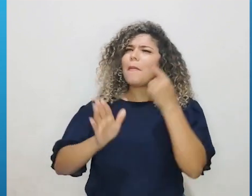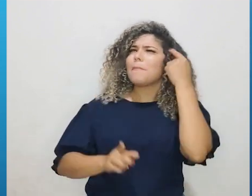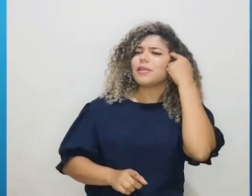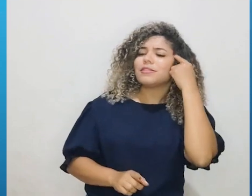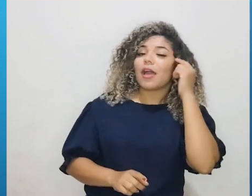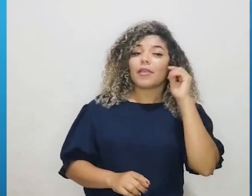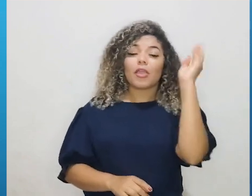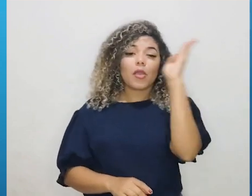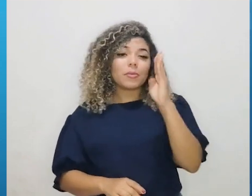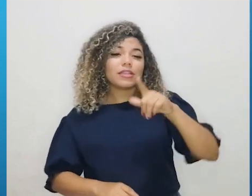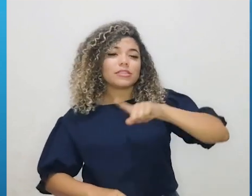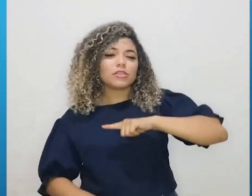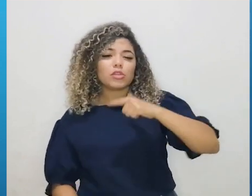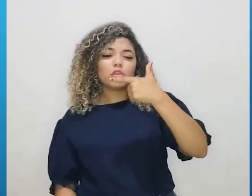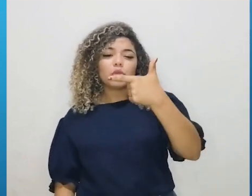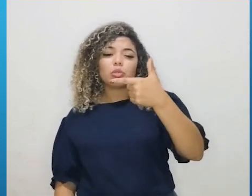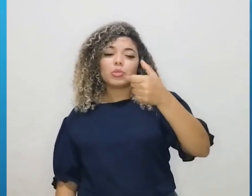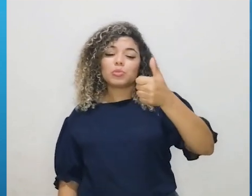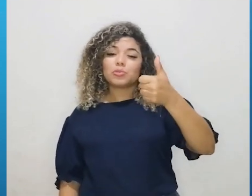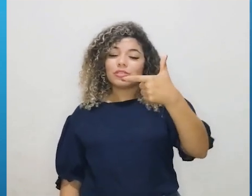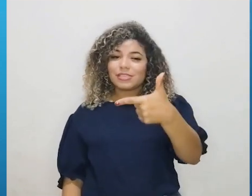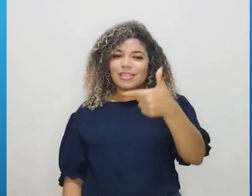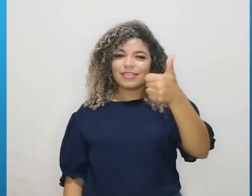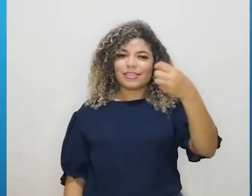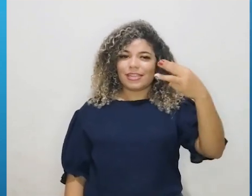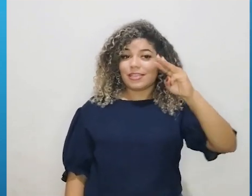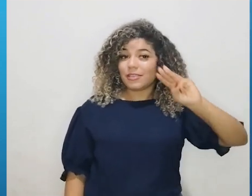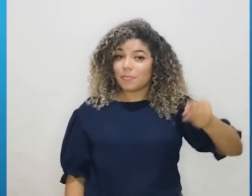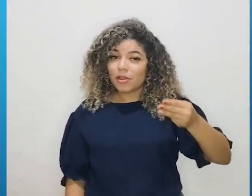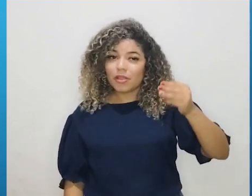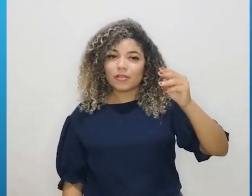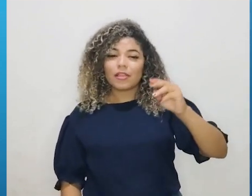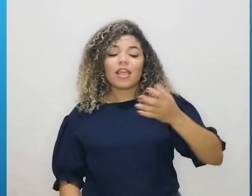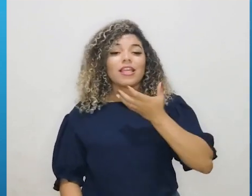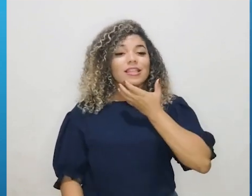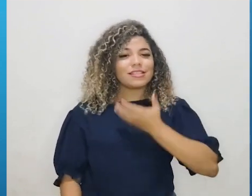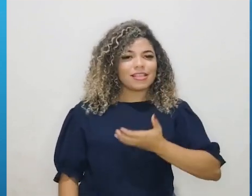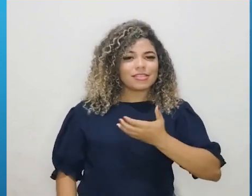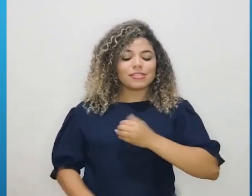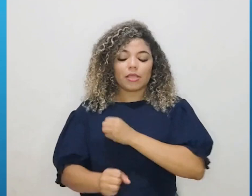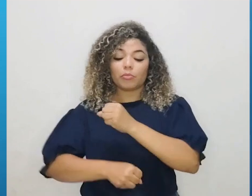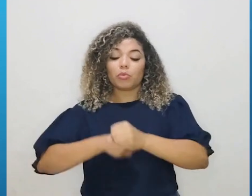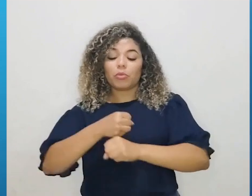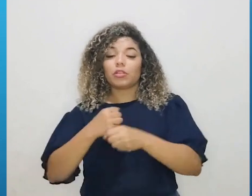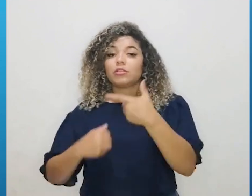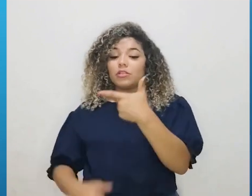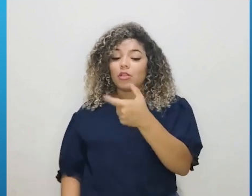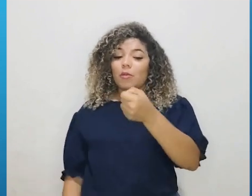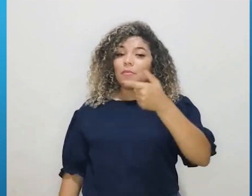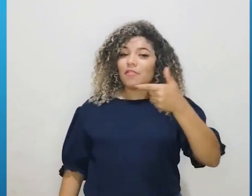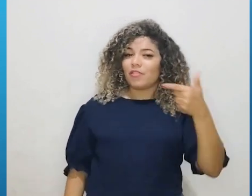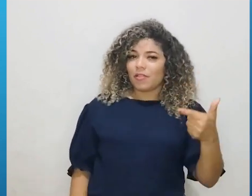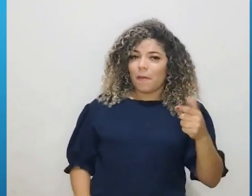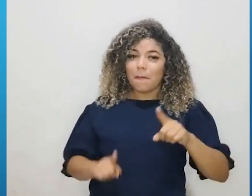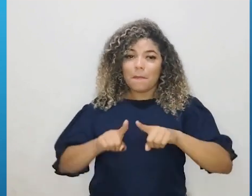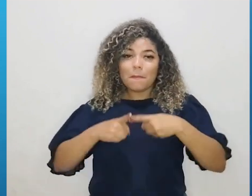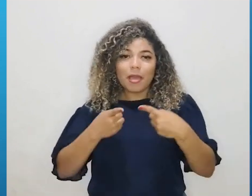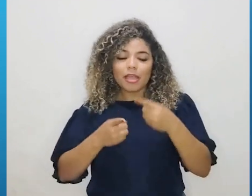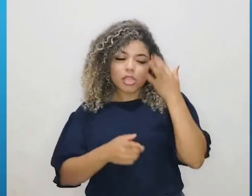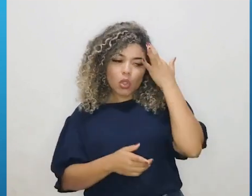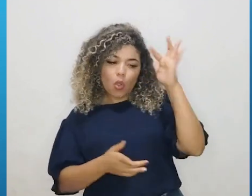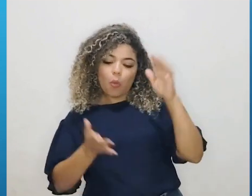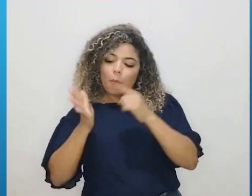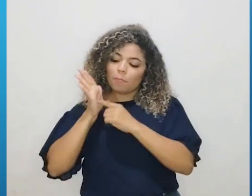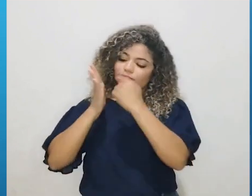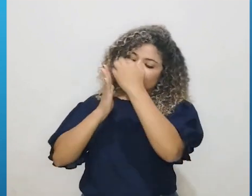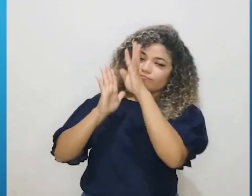ao menos 213 milhões de habitantes em dezembro de 2022. Já com os dados prévios do